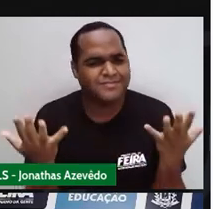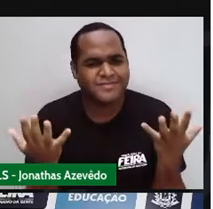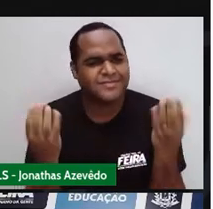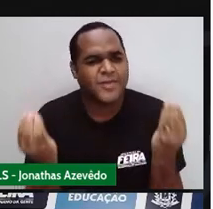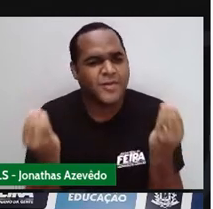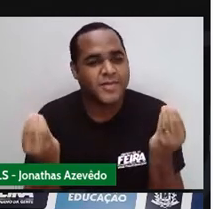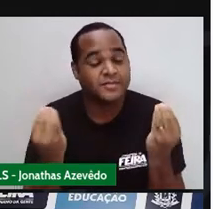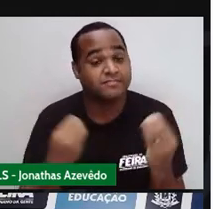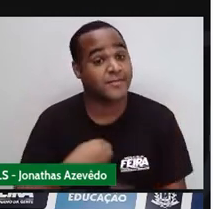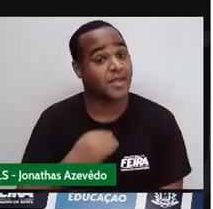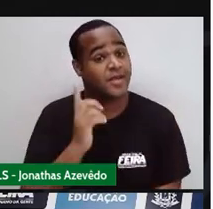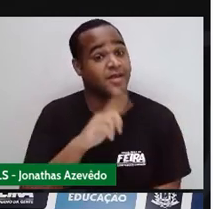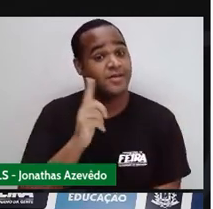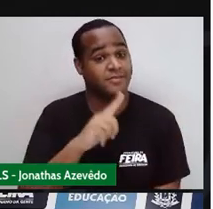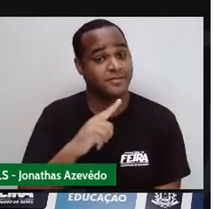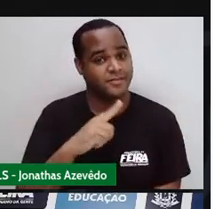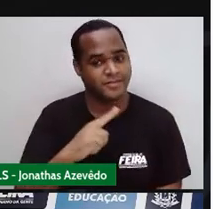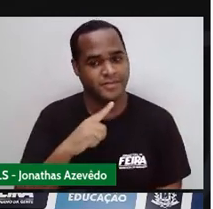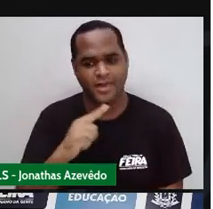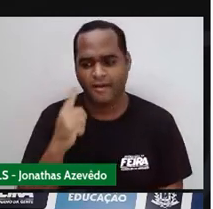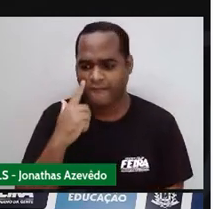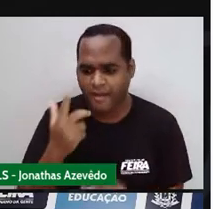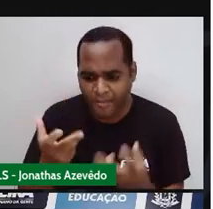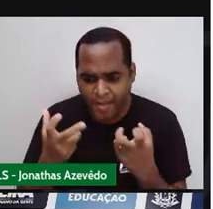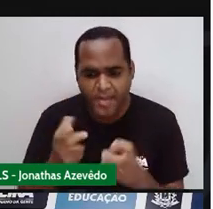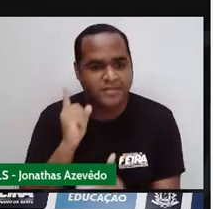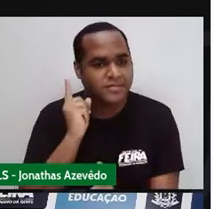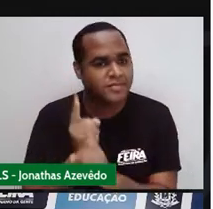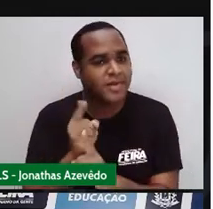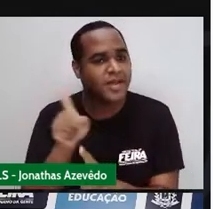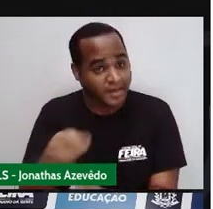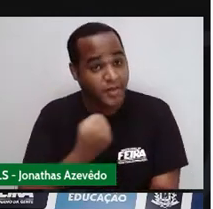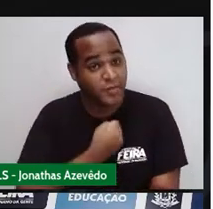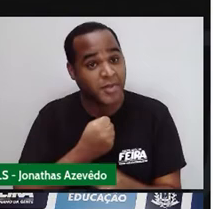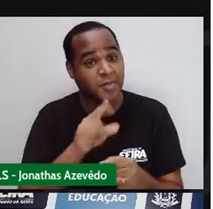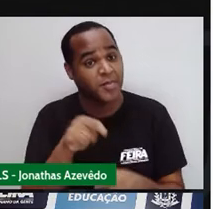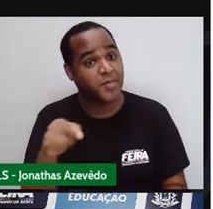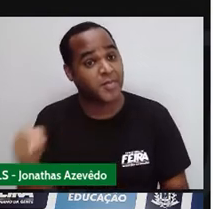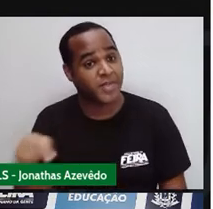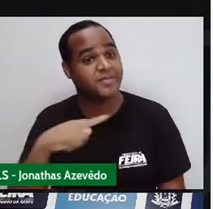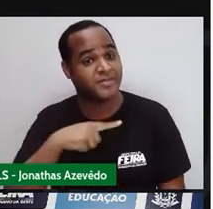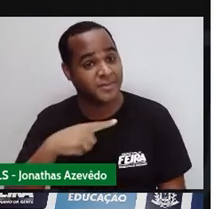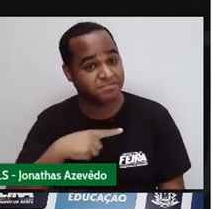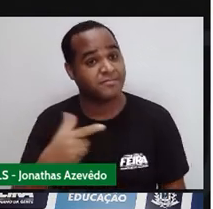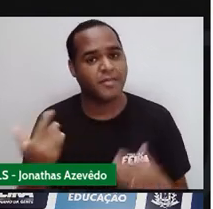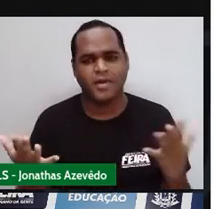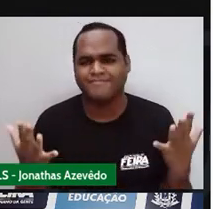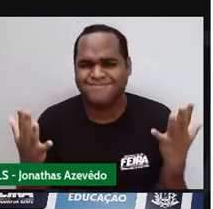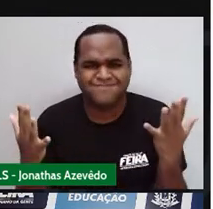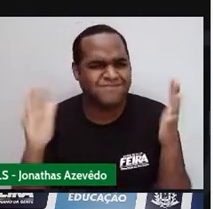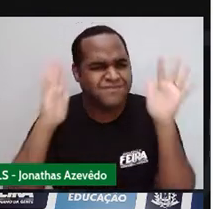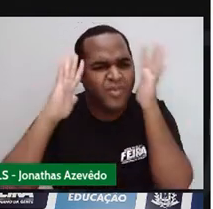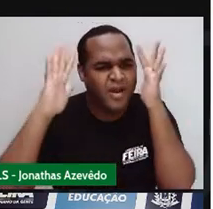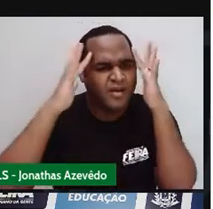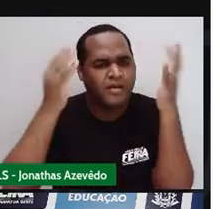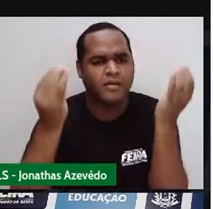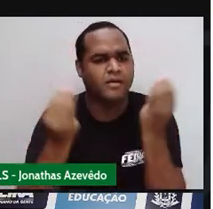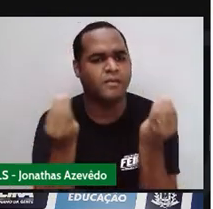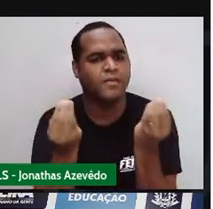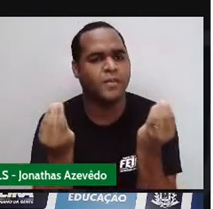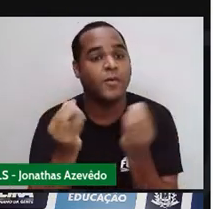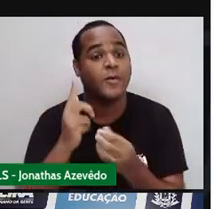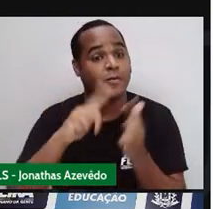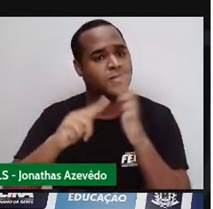Eu consegui adivinhar os três números que ele escolheu. E você deve estar se perguntando aí, mas como